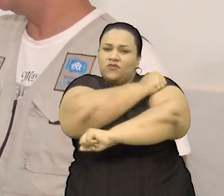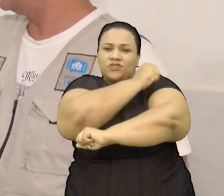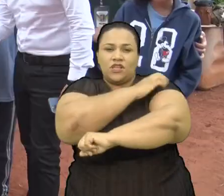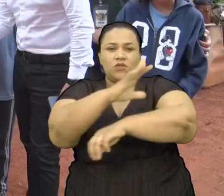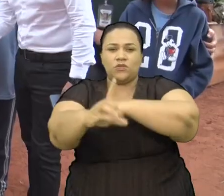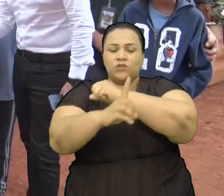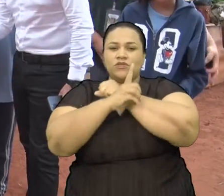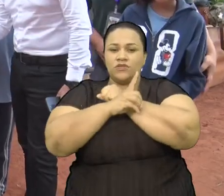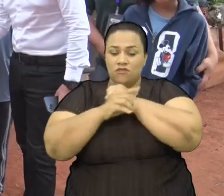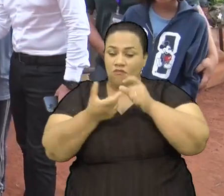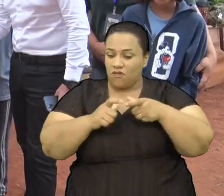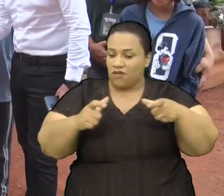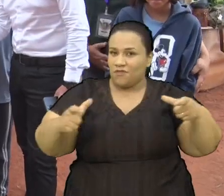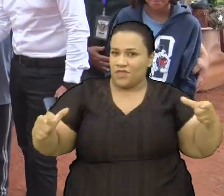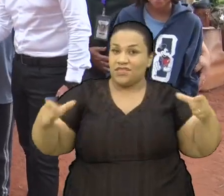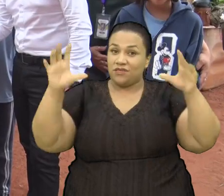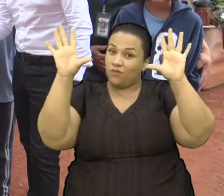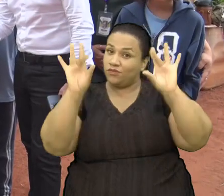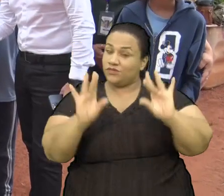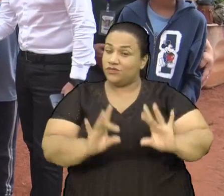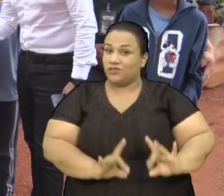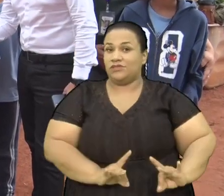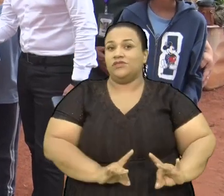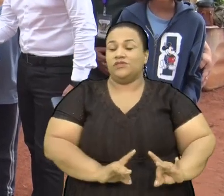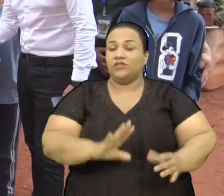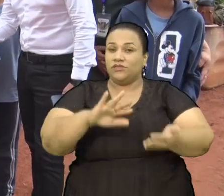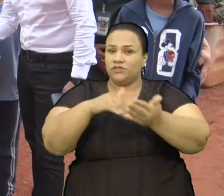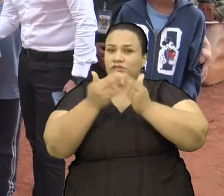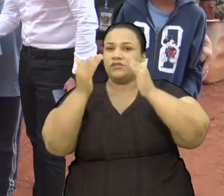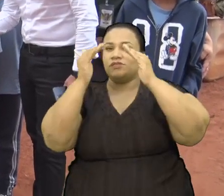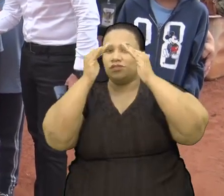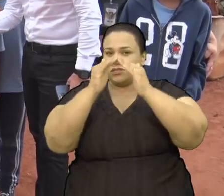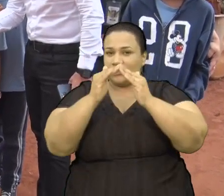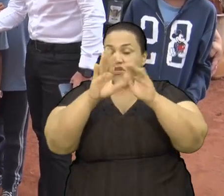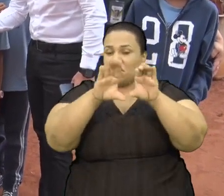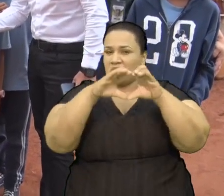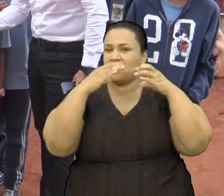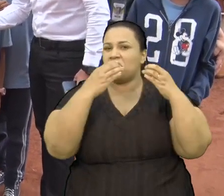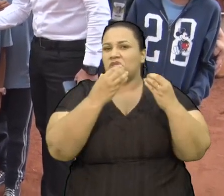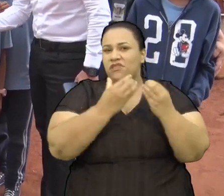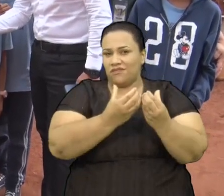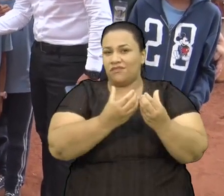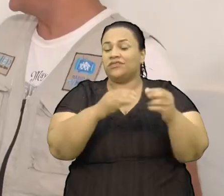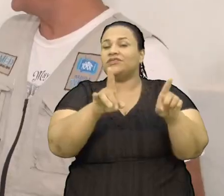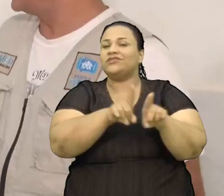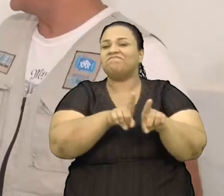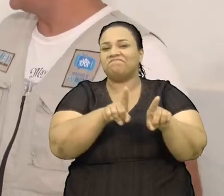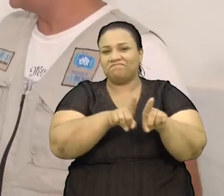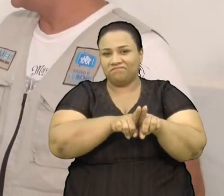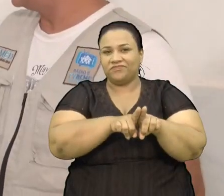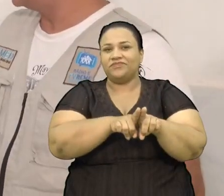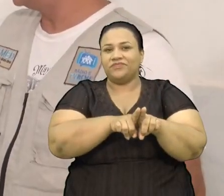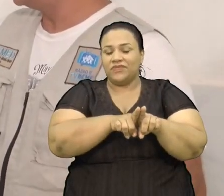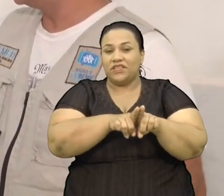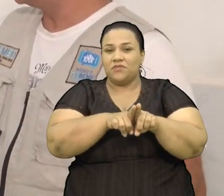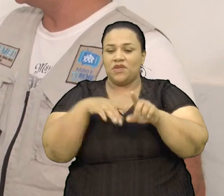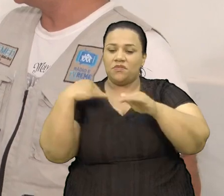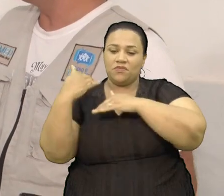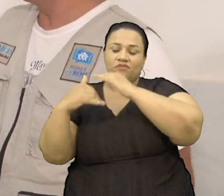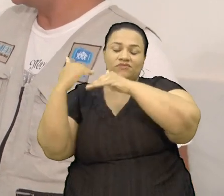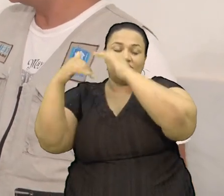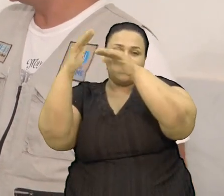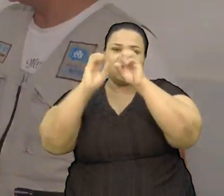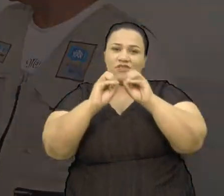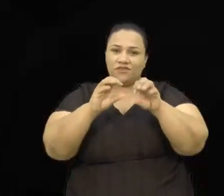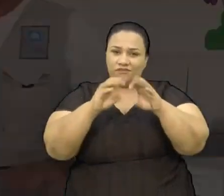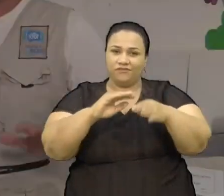alunos Inatendidos Com uma ampliação Específica Para a escola Para a comunidade E também Lógico Para o processo